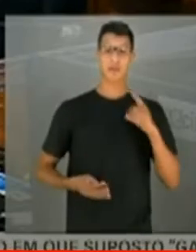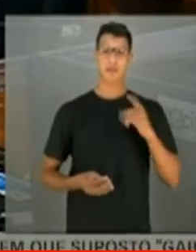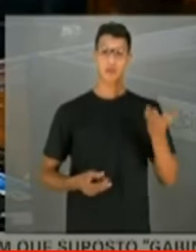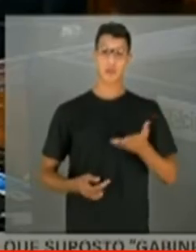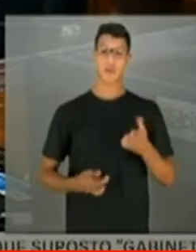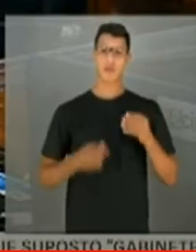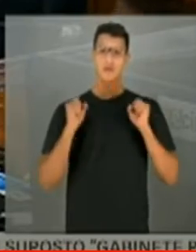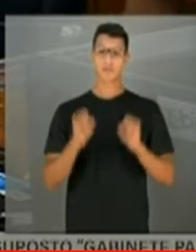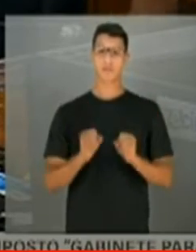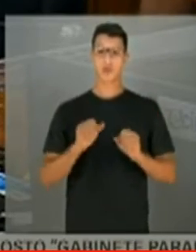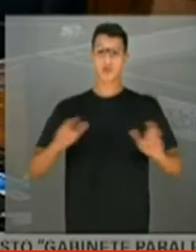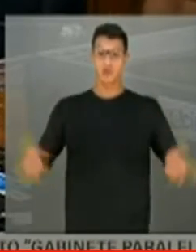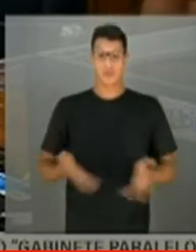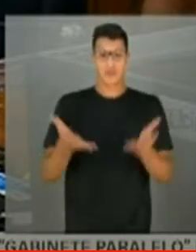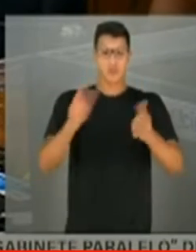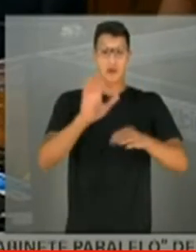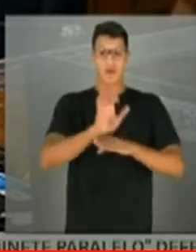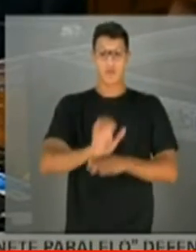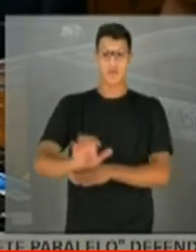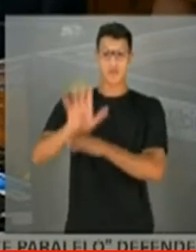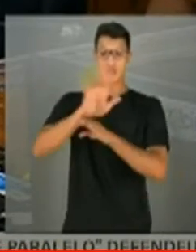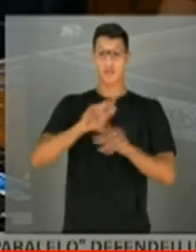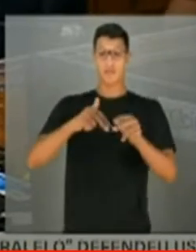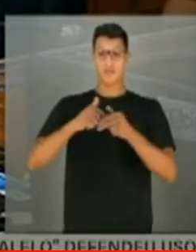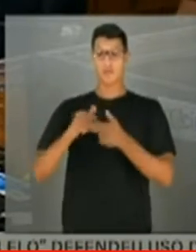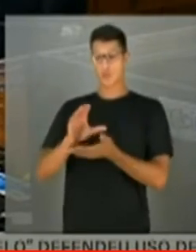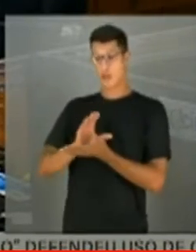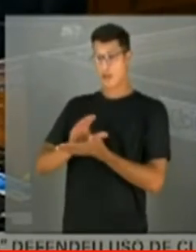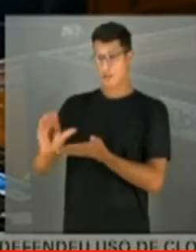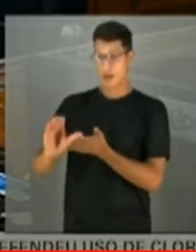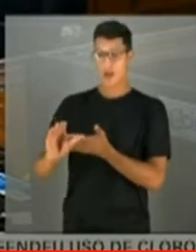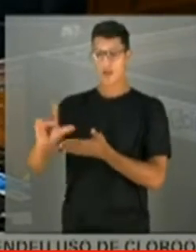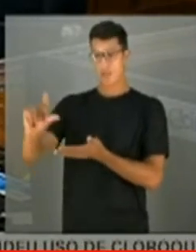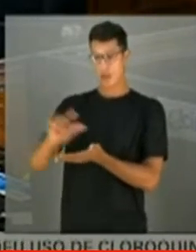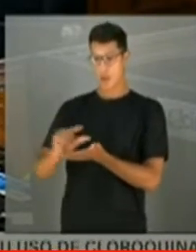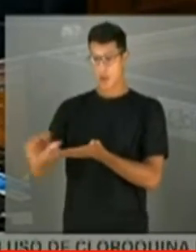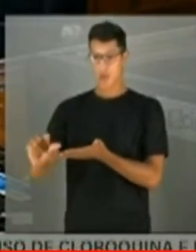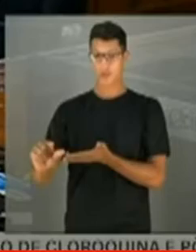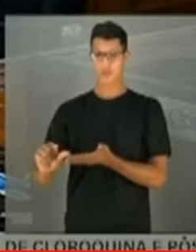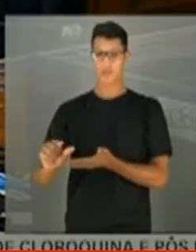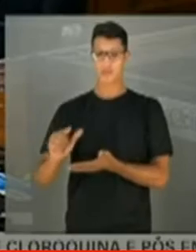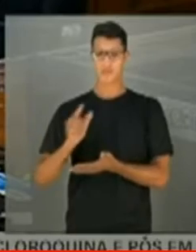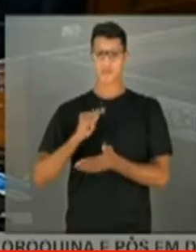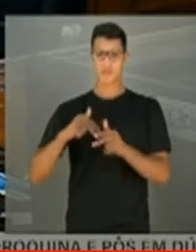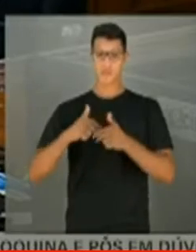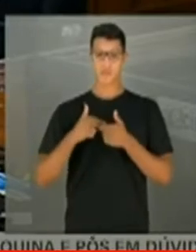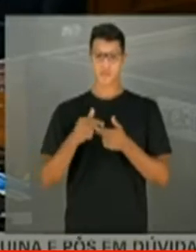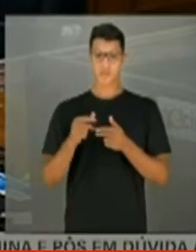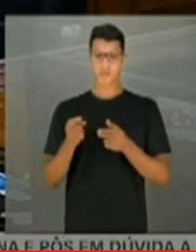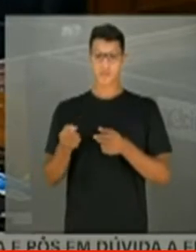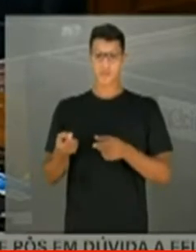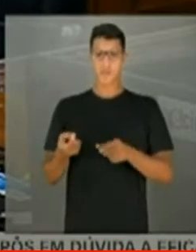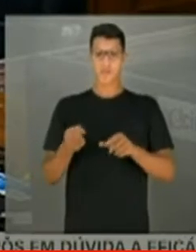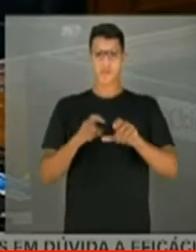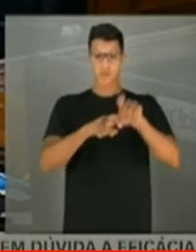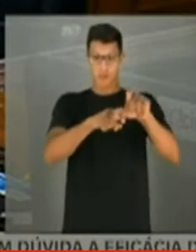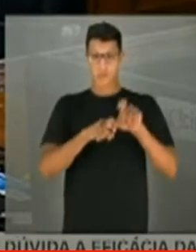Você pode incentivar os Estados, através de repasse, ou maior, ou menor, em função do engajamento da